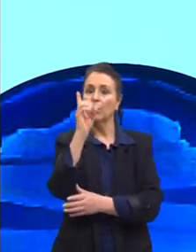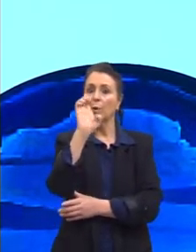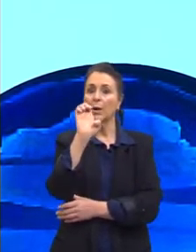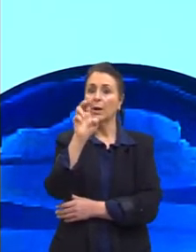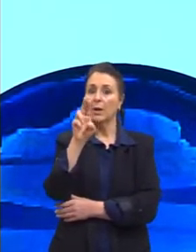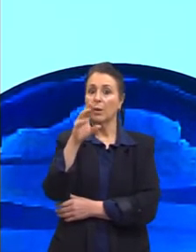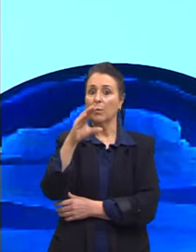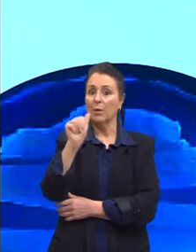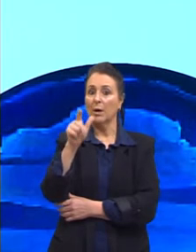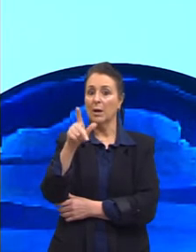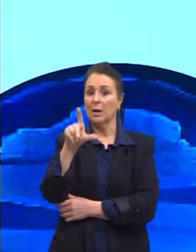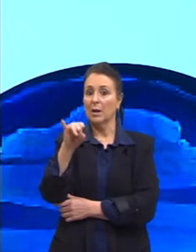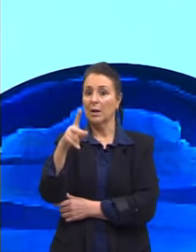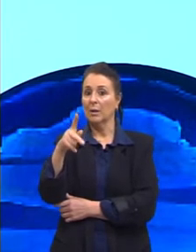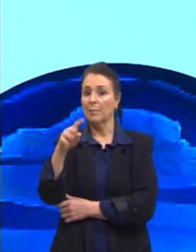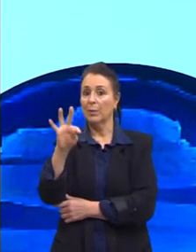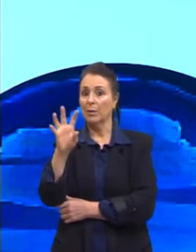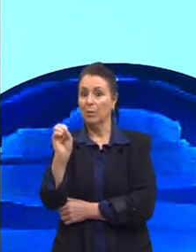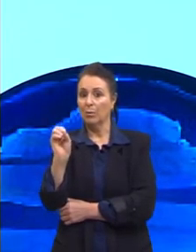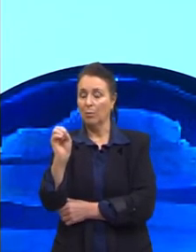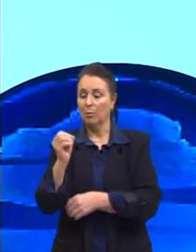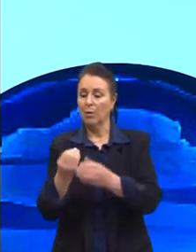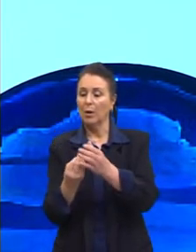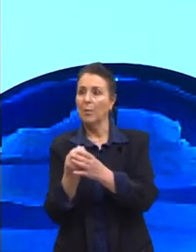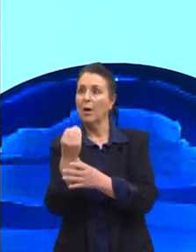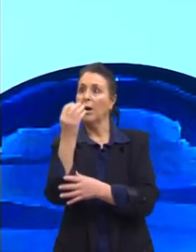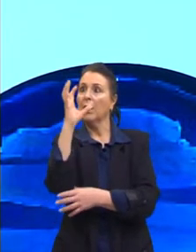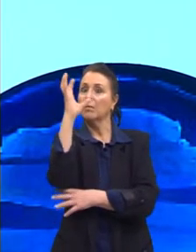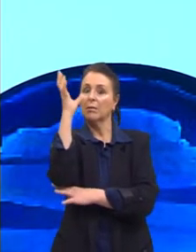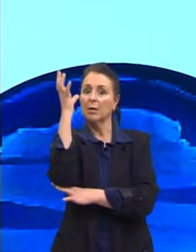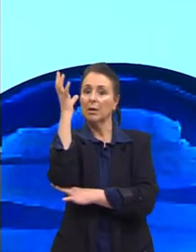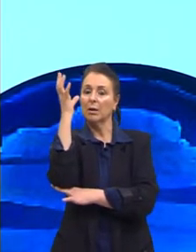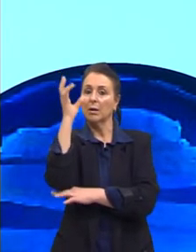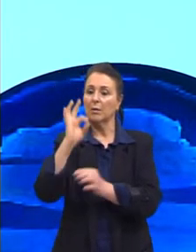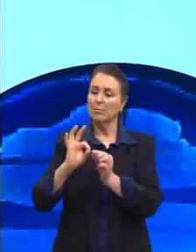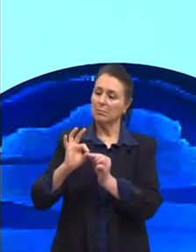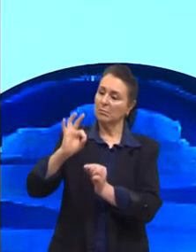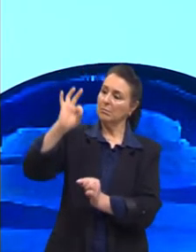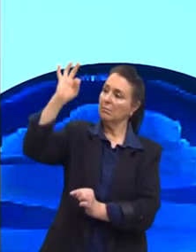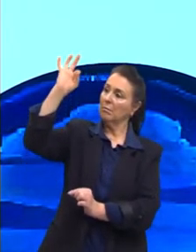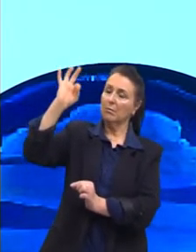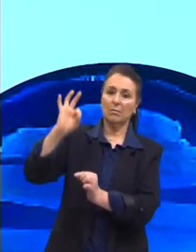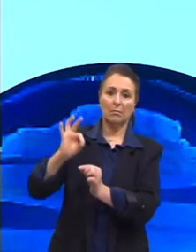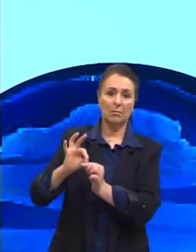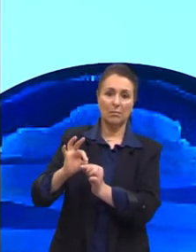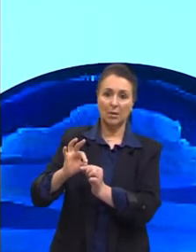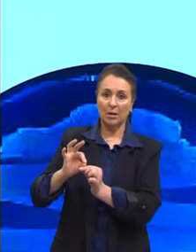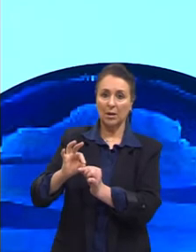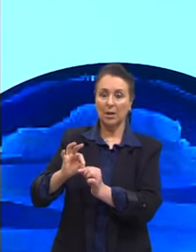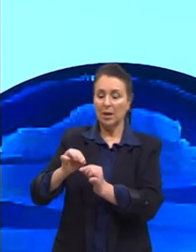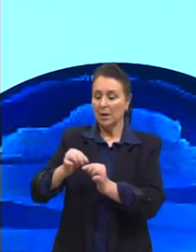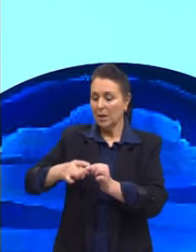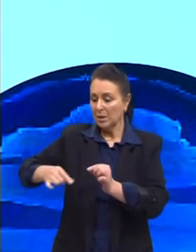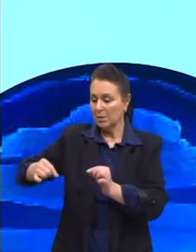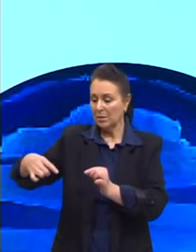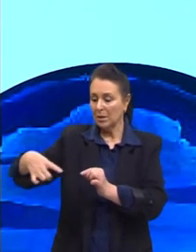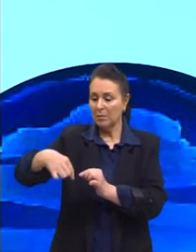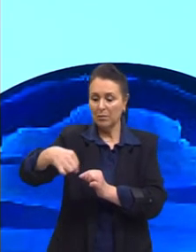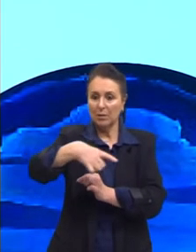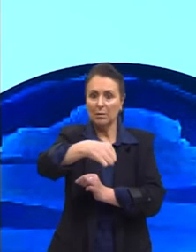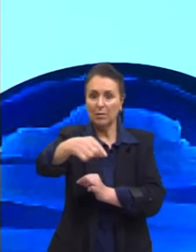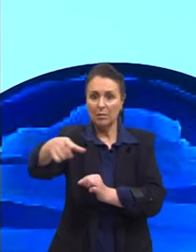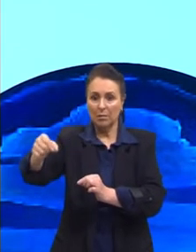folhas caem, essa substância, então, fica aqui no solo ao redor do eucalipto e inibe o crescimento, a germinação